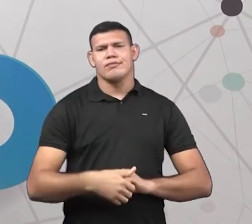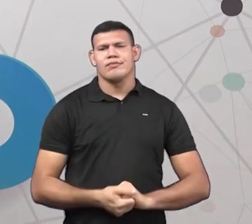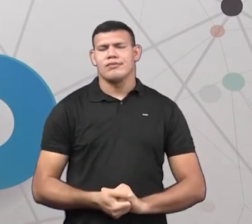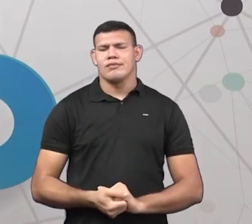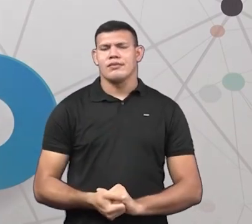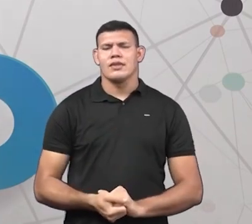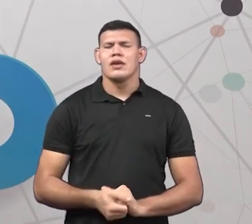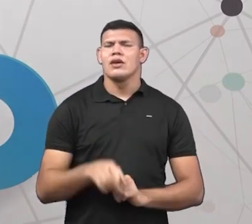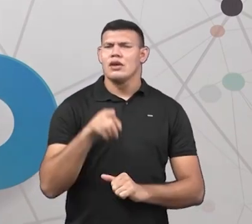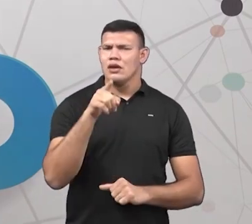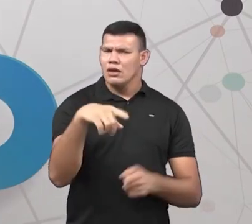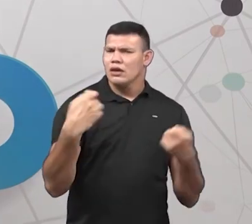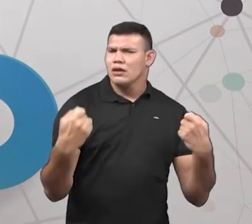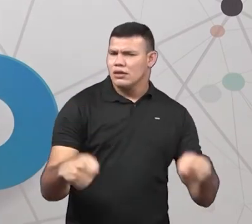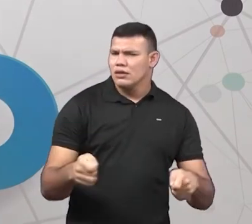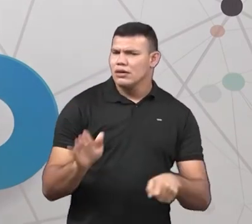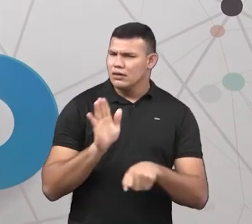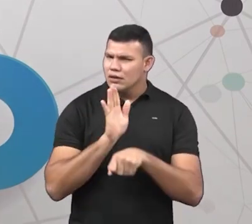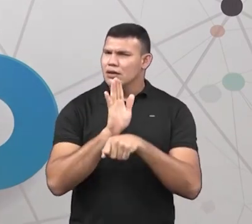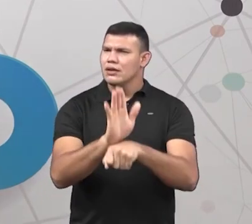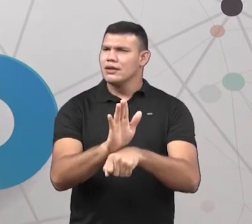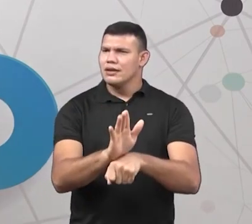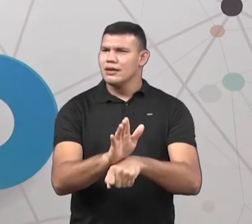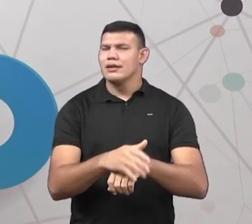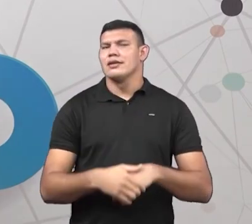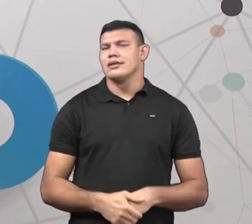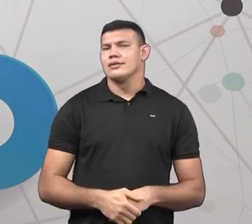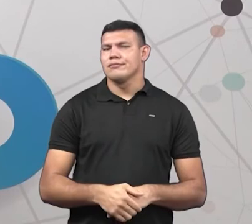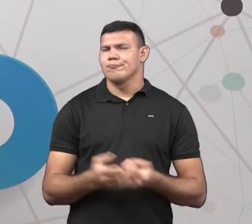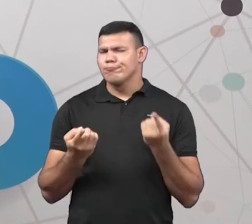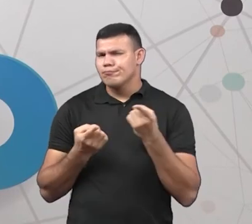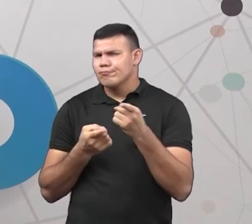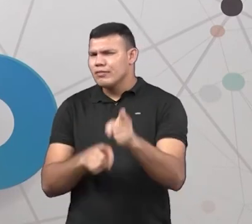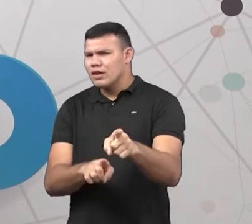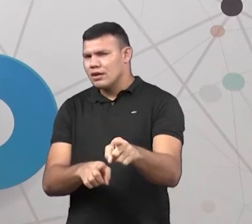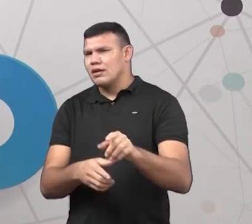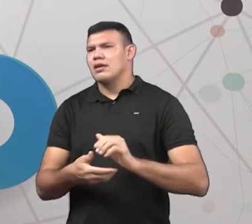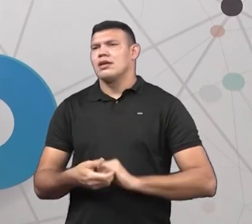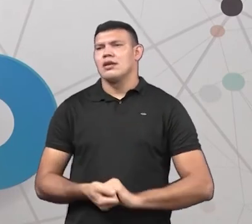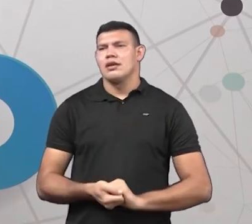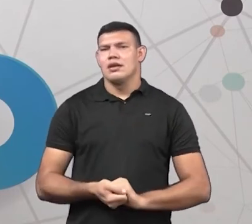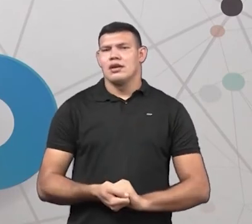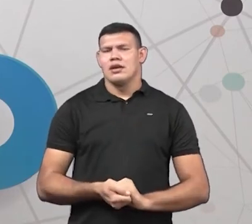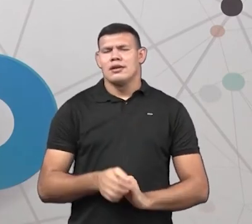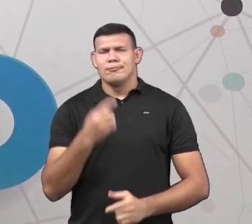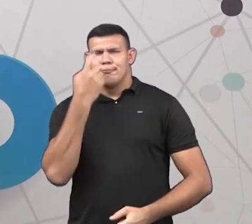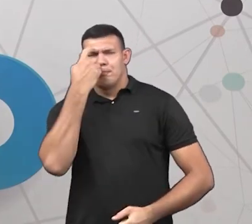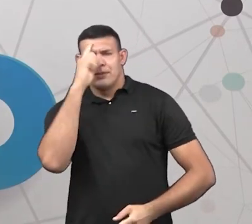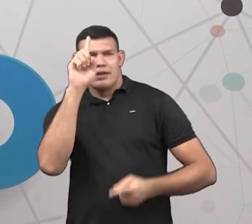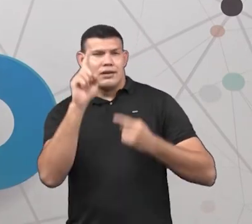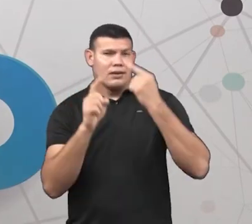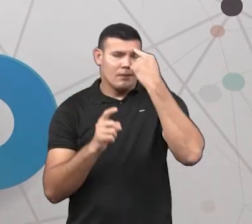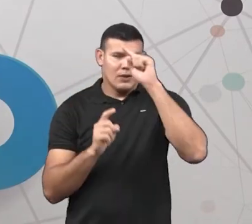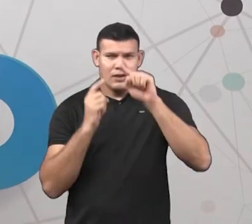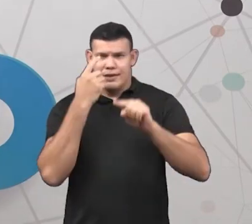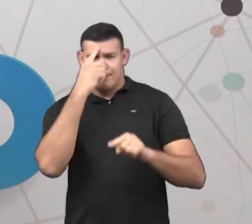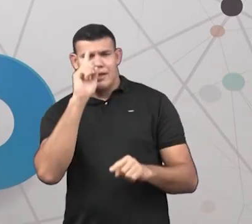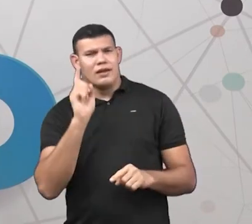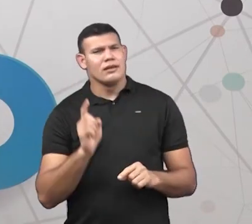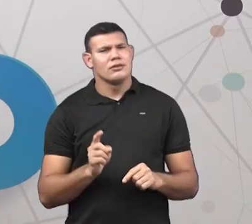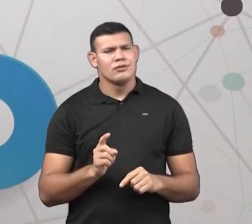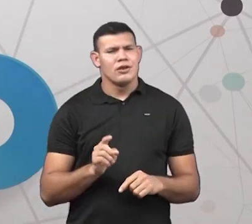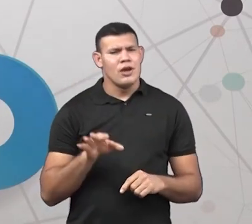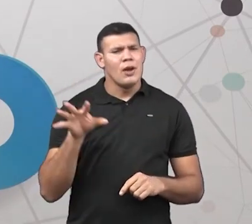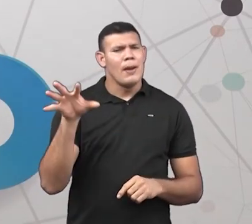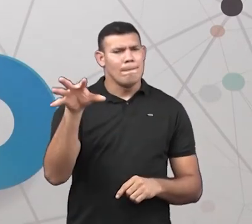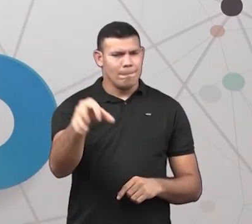Façam a sua parte. Ok? Eu queria deixar um desafio com vocês. Use a sua criatividade pegando algo que